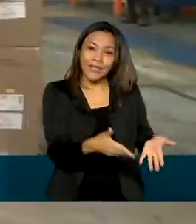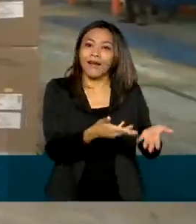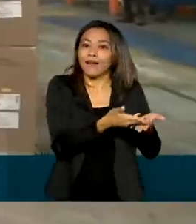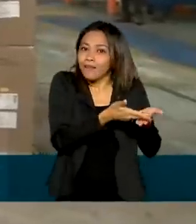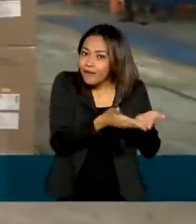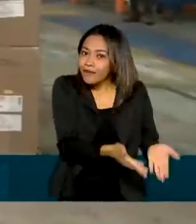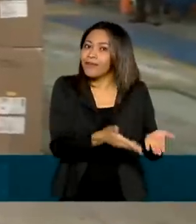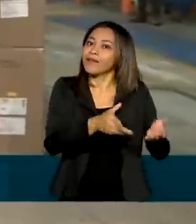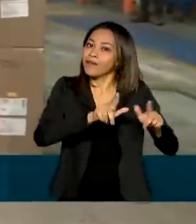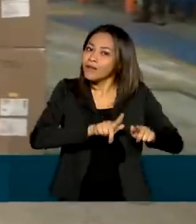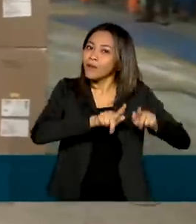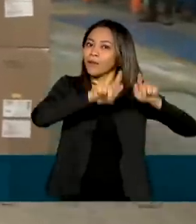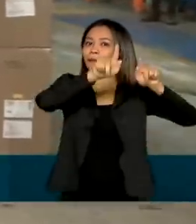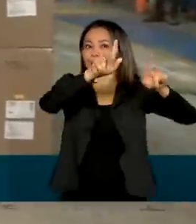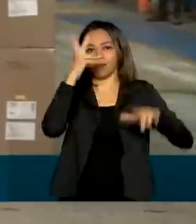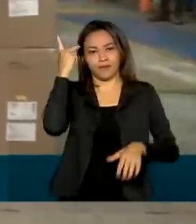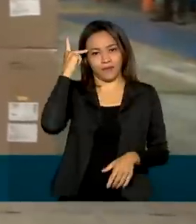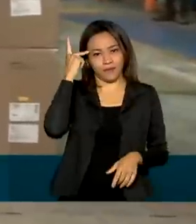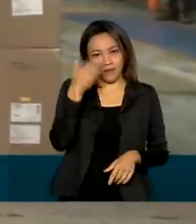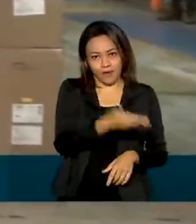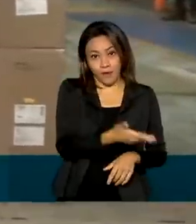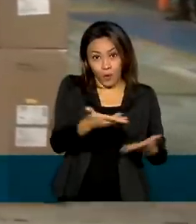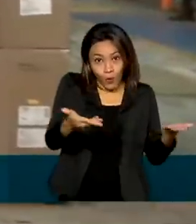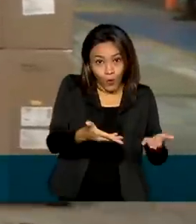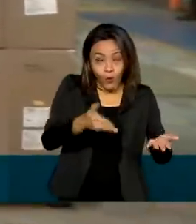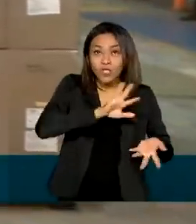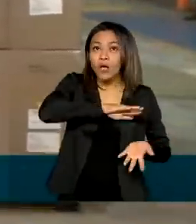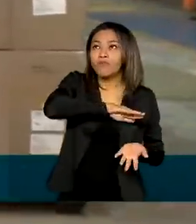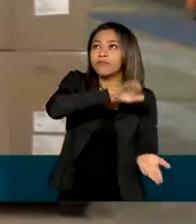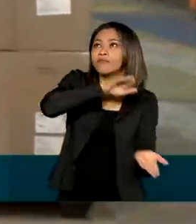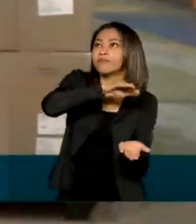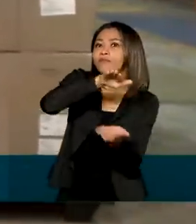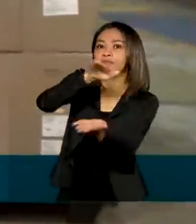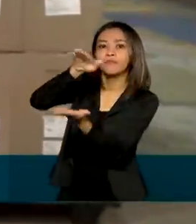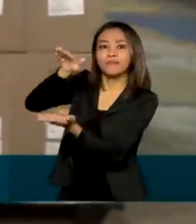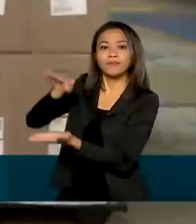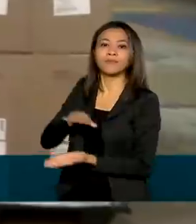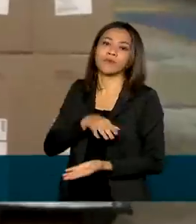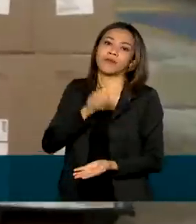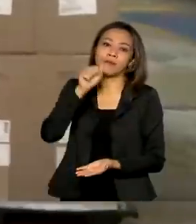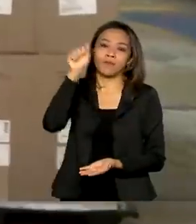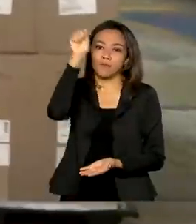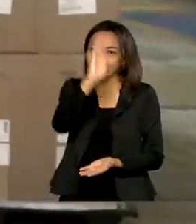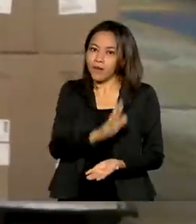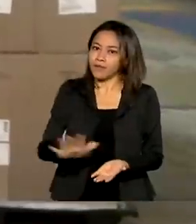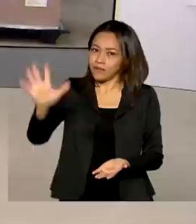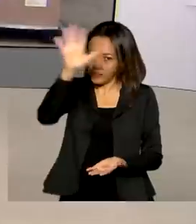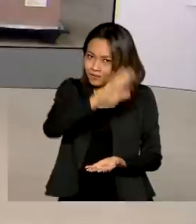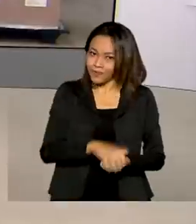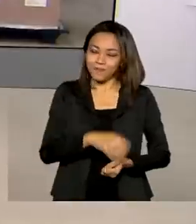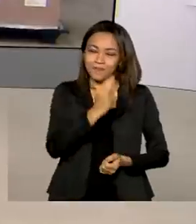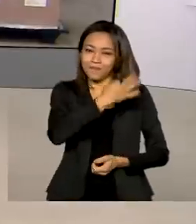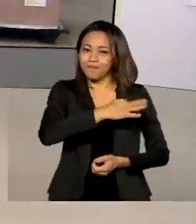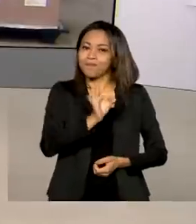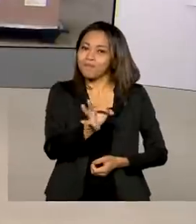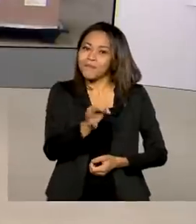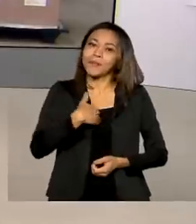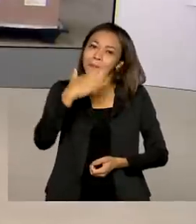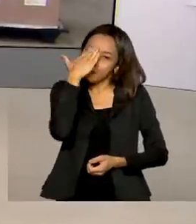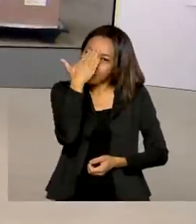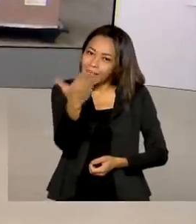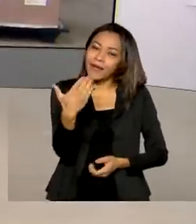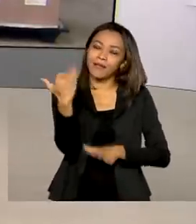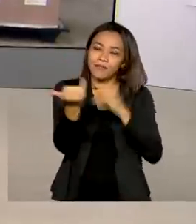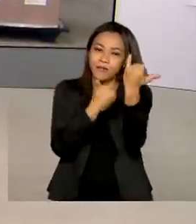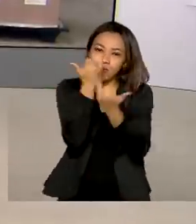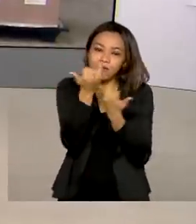Guarulhos e já hoje mesmo começam a ser distribuídos para todo o país, viu? Muito obrigado pelas suas informações. A gente